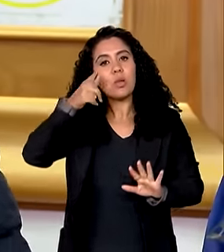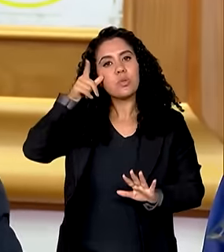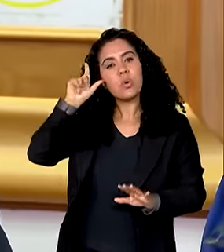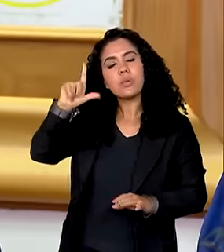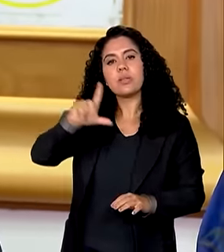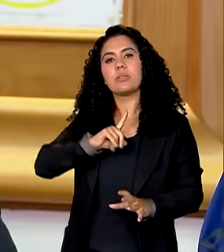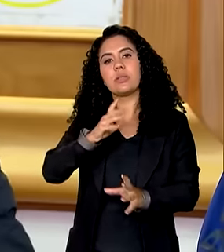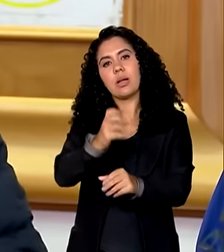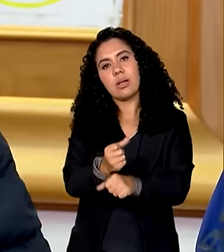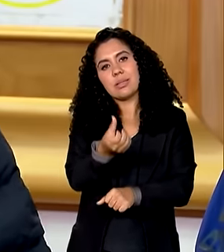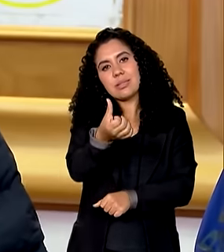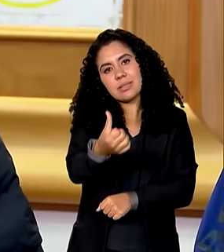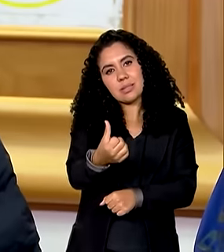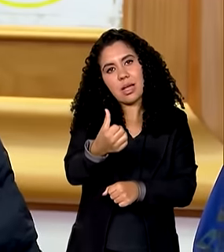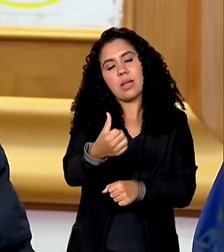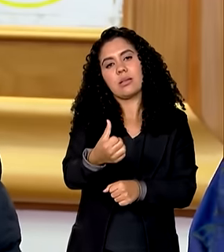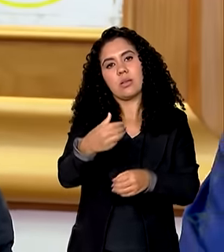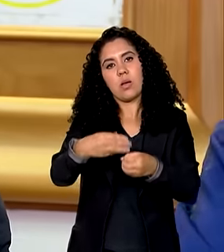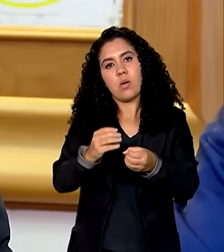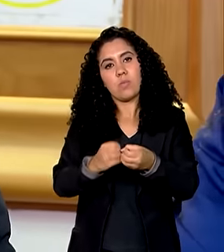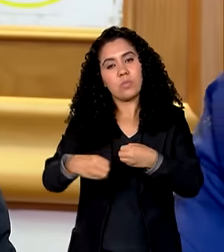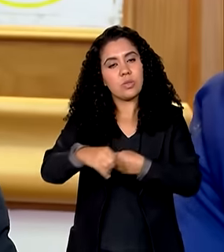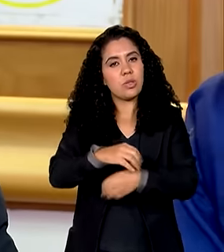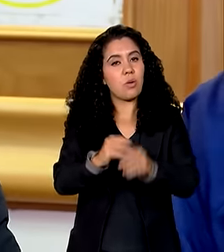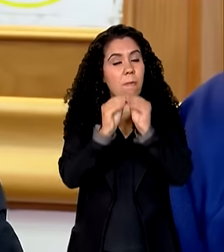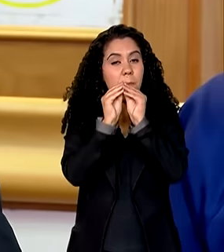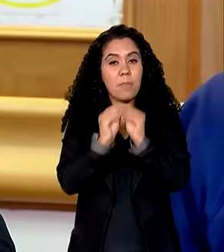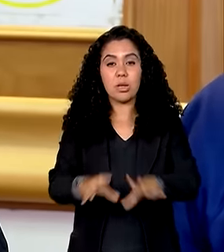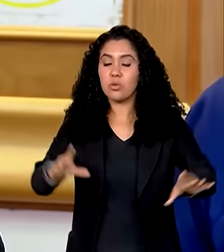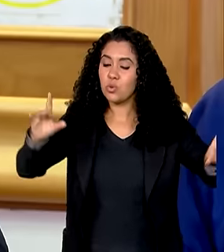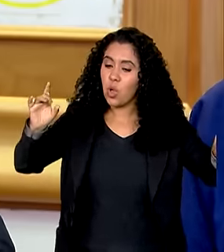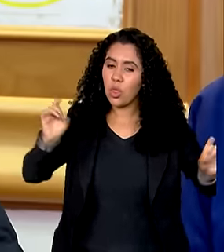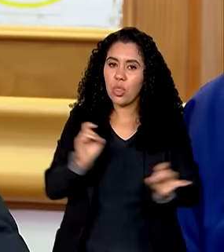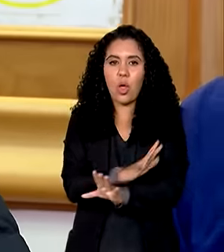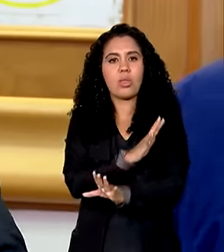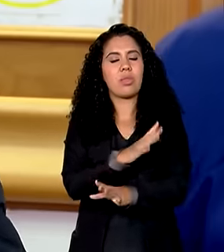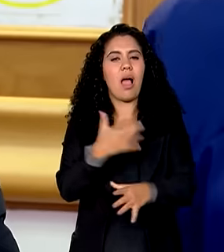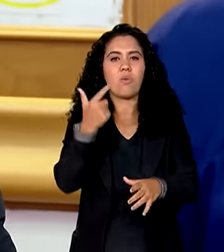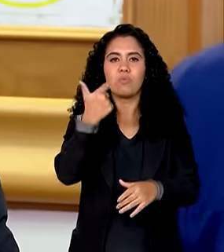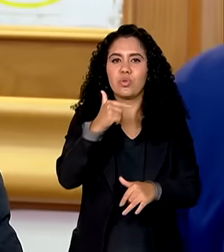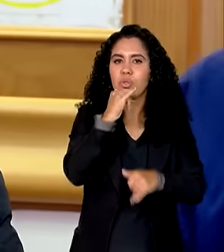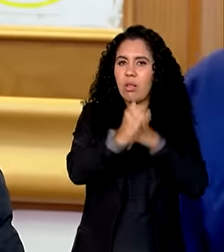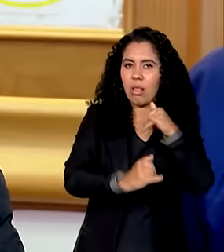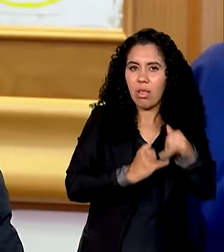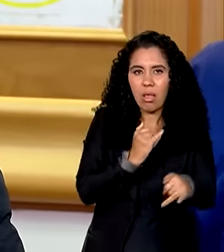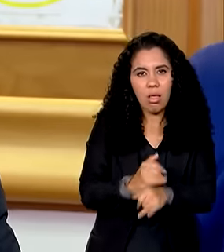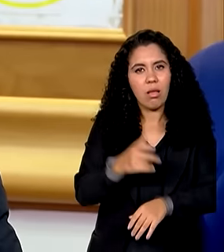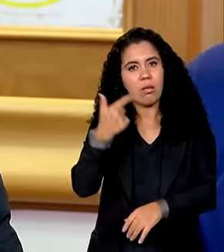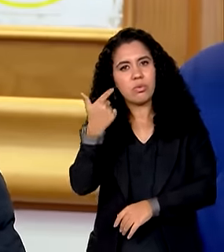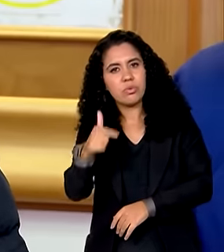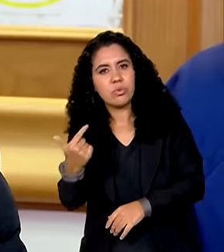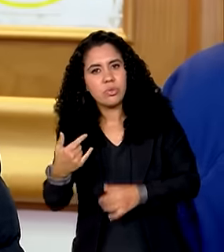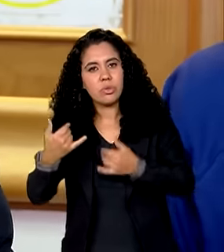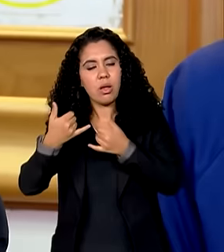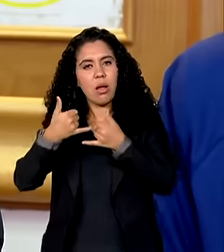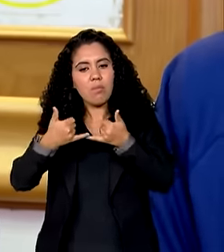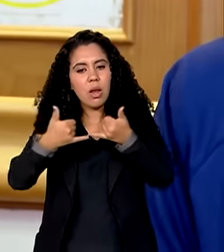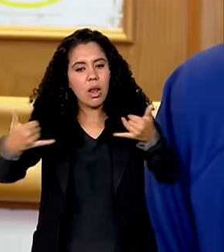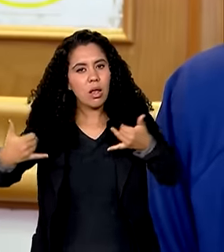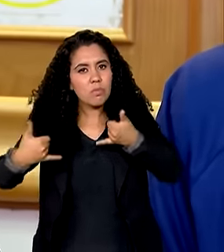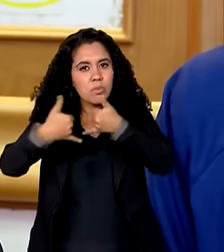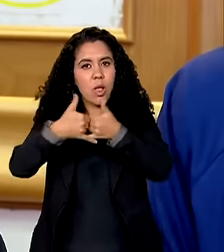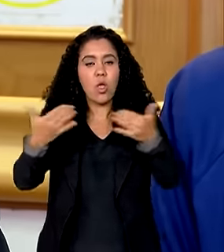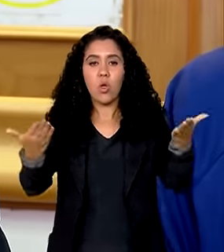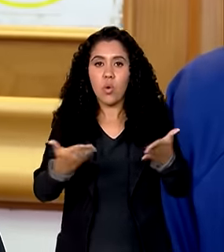municípios com afetação total dos serviços de conectividade de banda larga móvel e hoje baixou para quatro